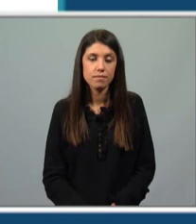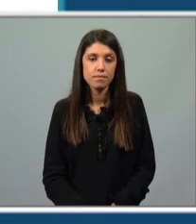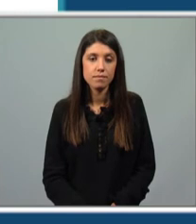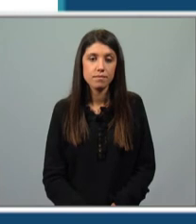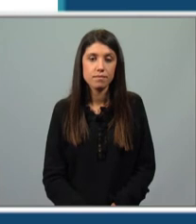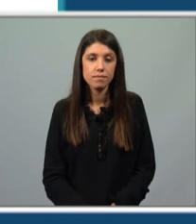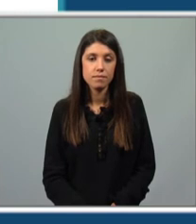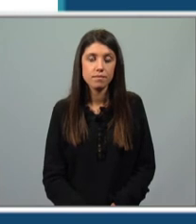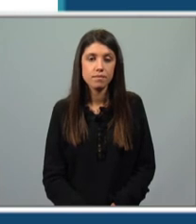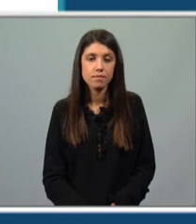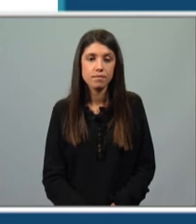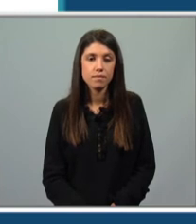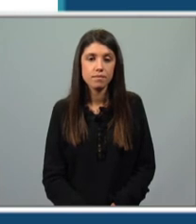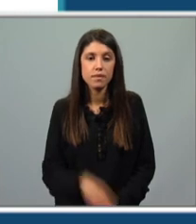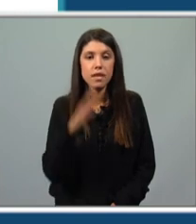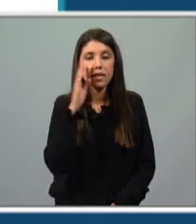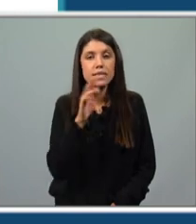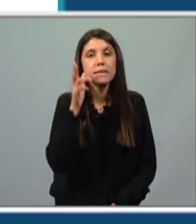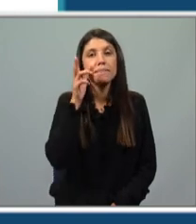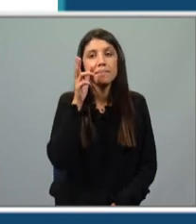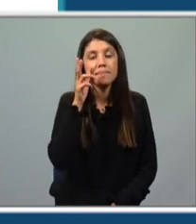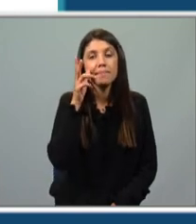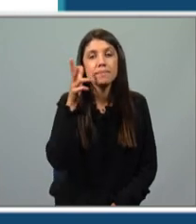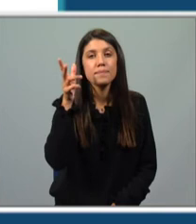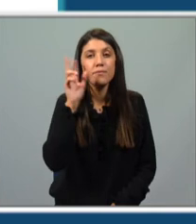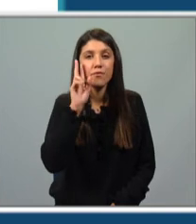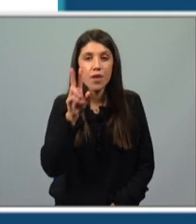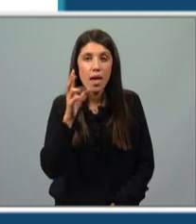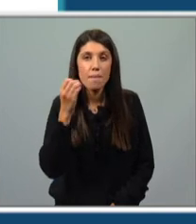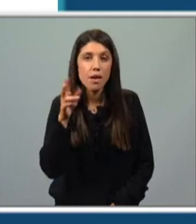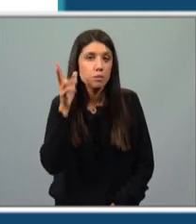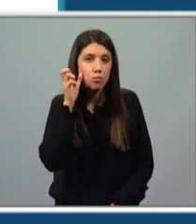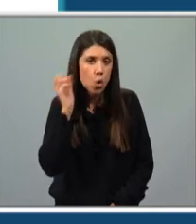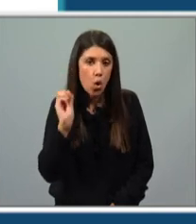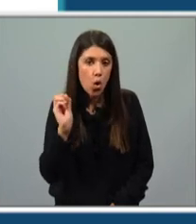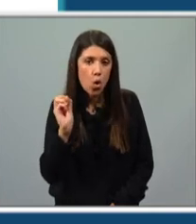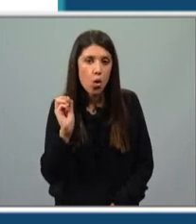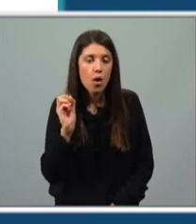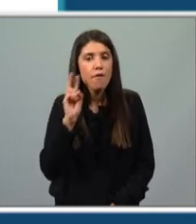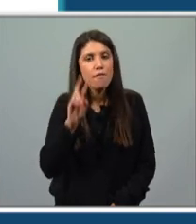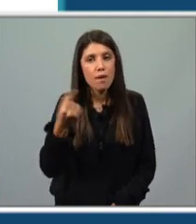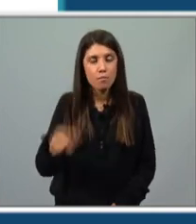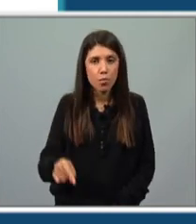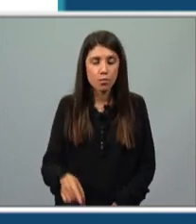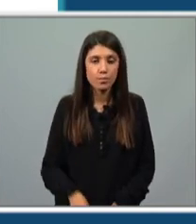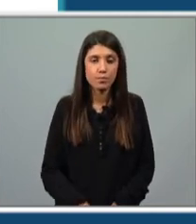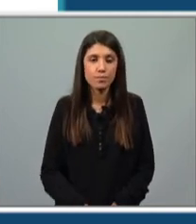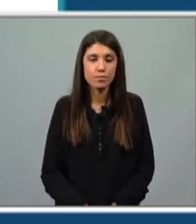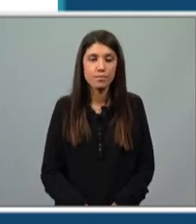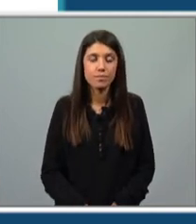e caso consigas ver e não consigas ouvir, que observes estas duas imagens. Que personagem será esta? Repara bem.